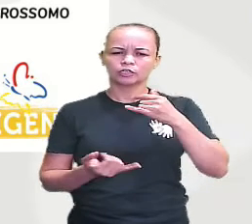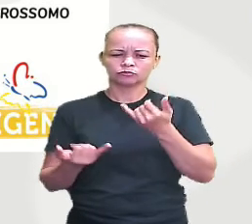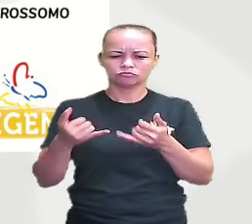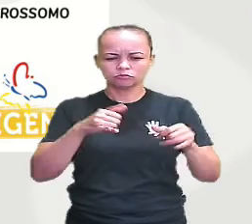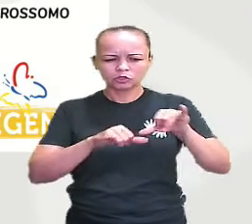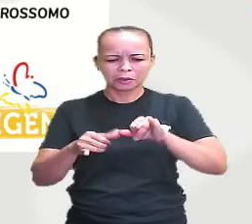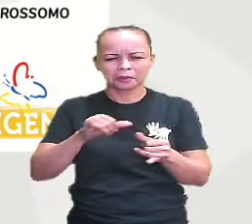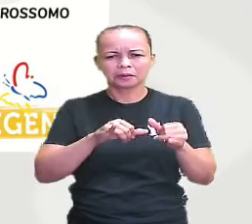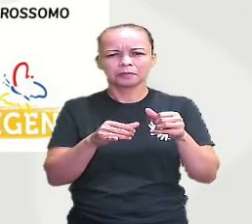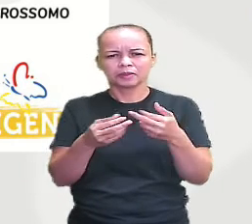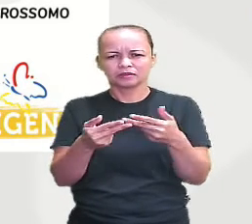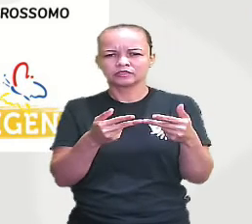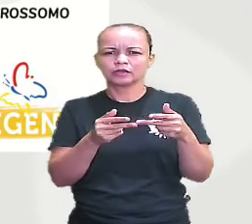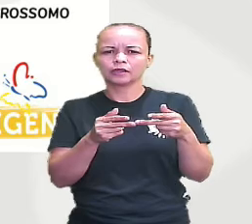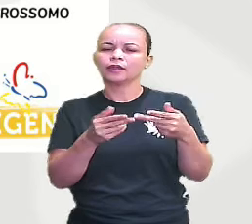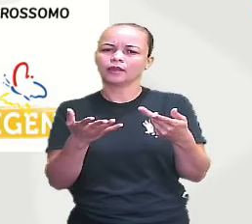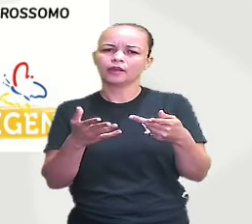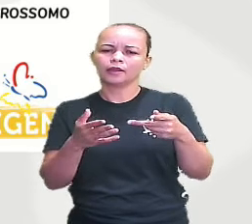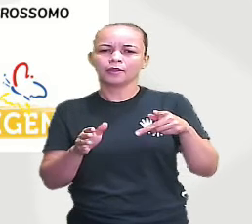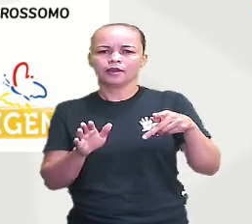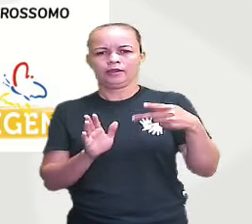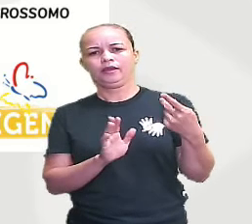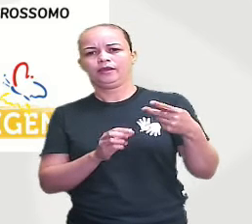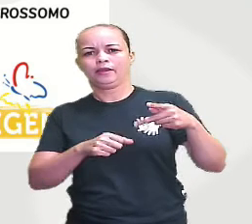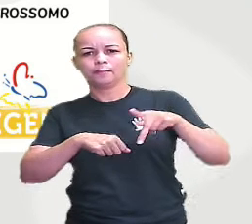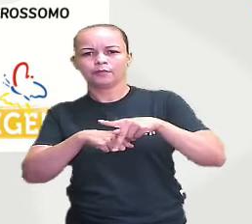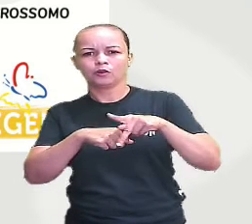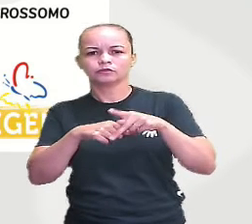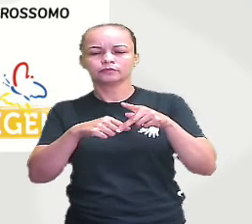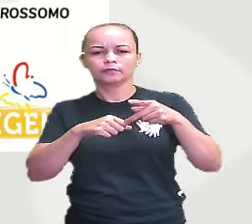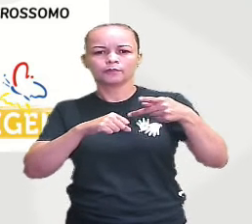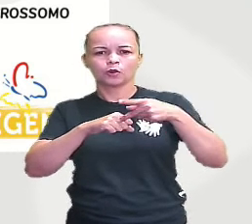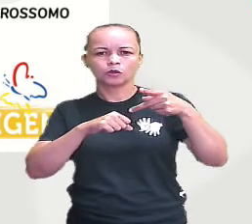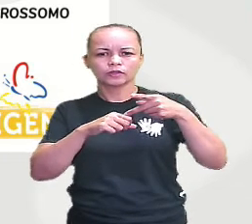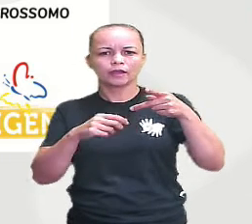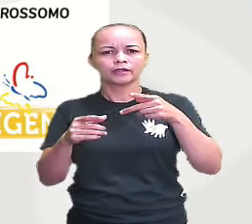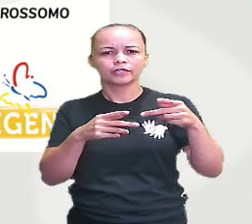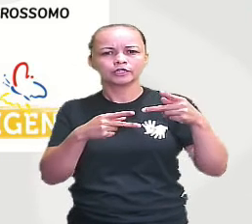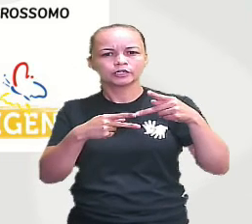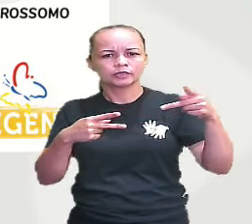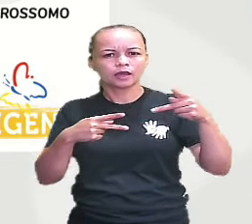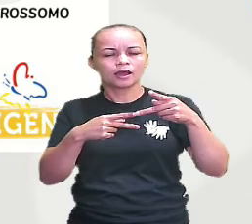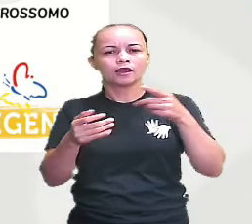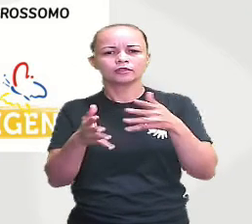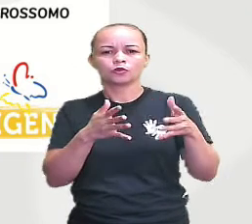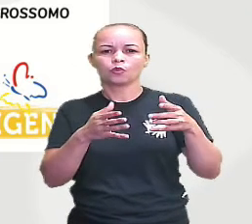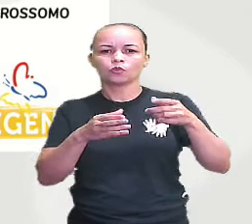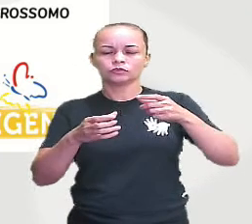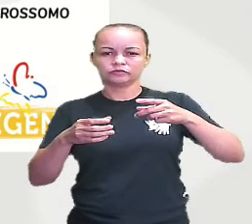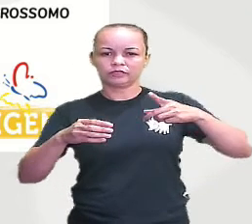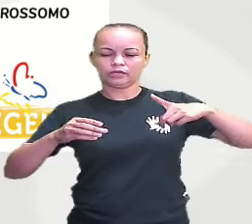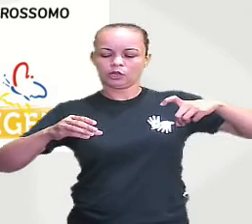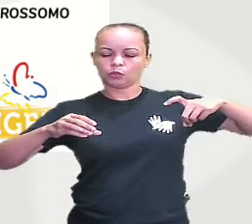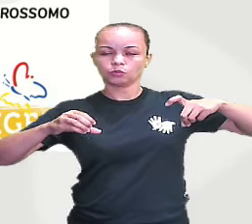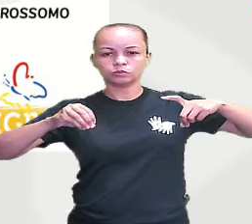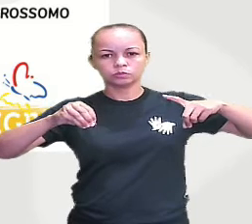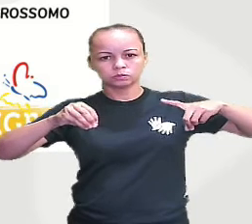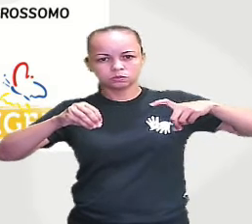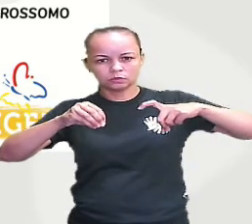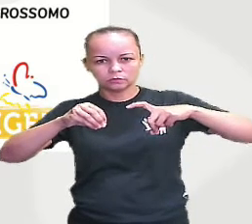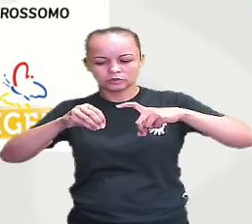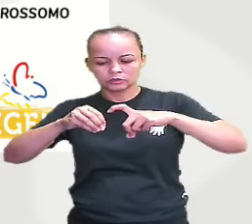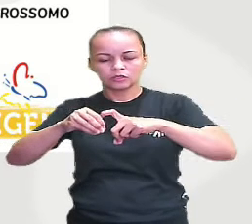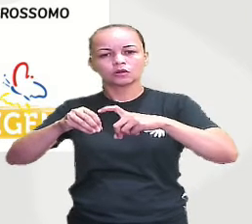enzimas, vai ter proteínas, que tem a função de facilitar a sua penetração no óvulo, ou no